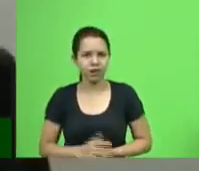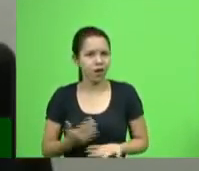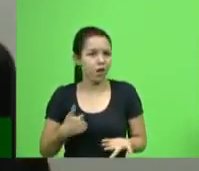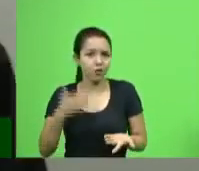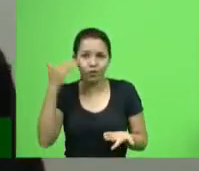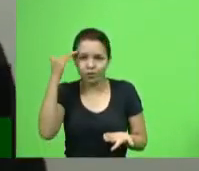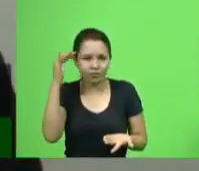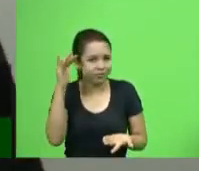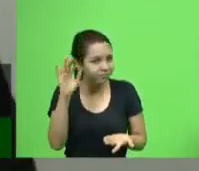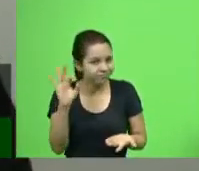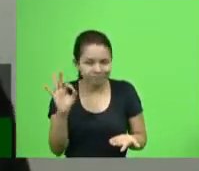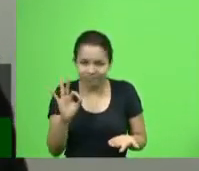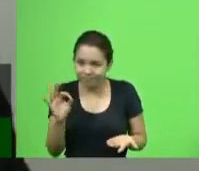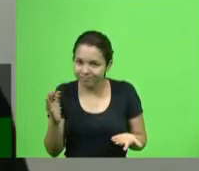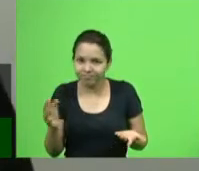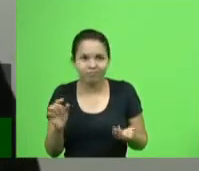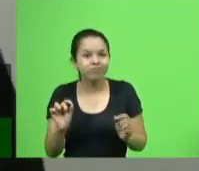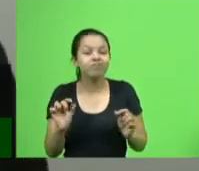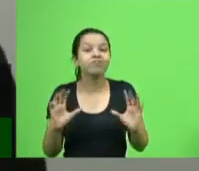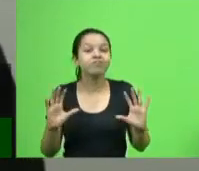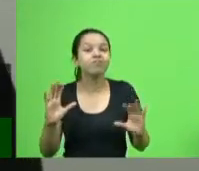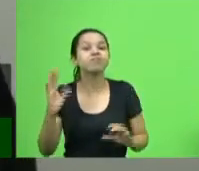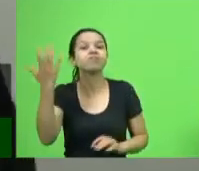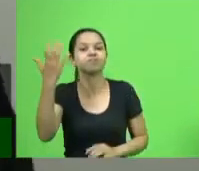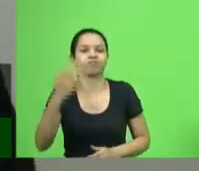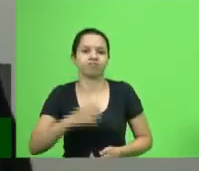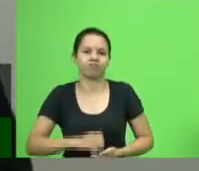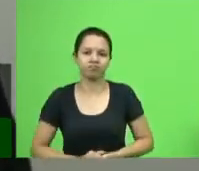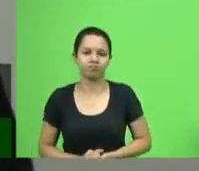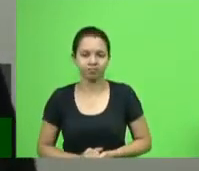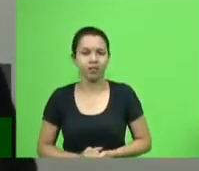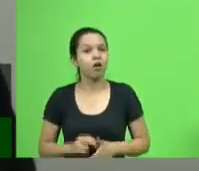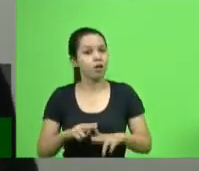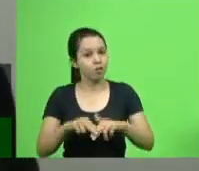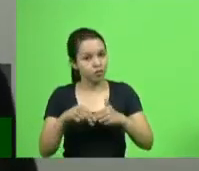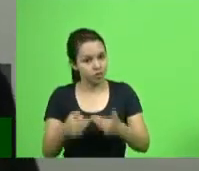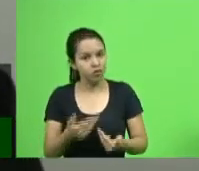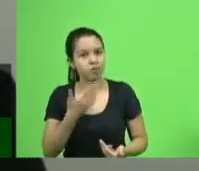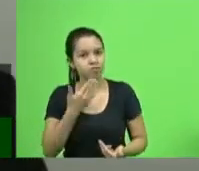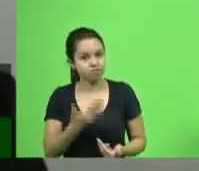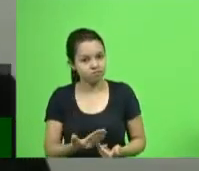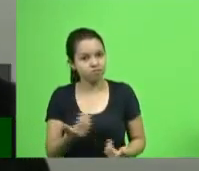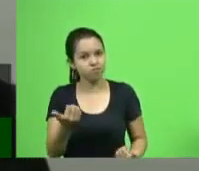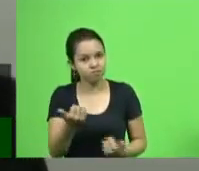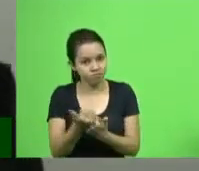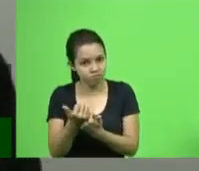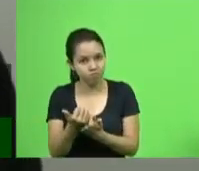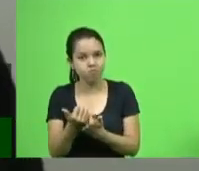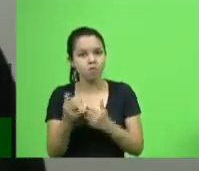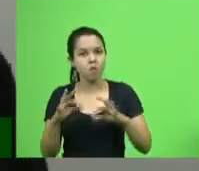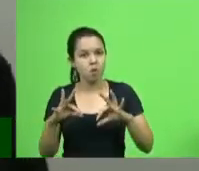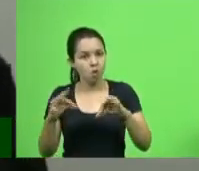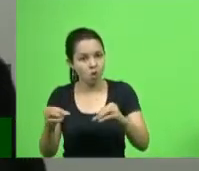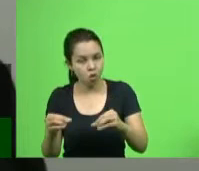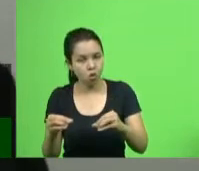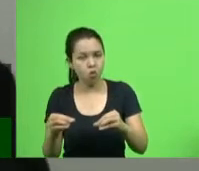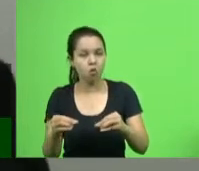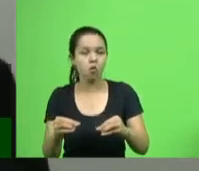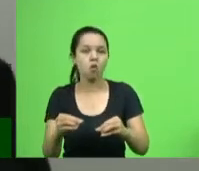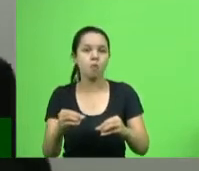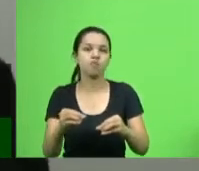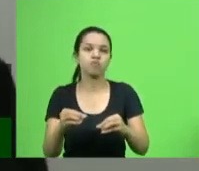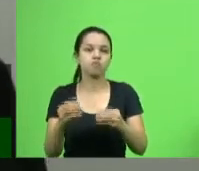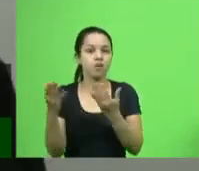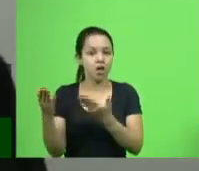compreender o que está acontecendo. Por isso, peço o apoio de todos, especialmente do nosso presidente da